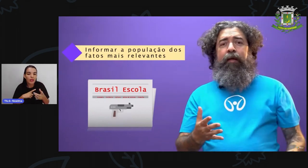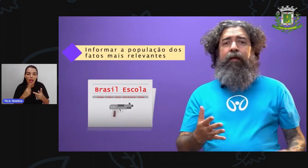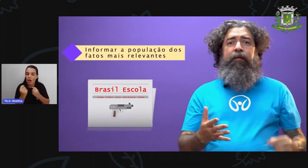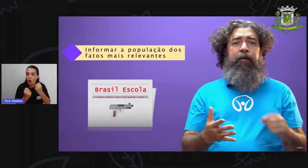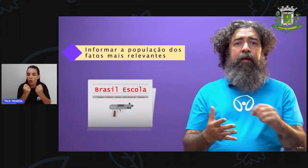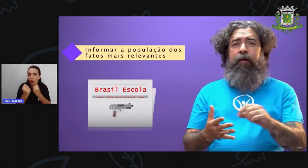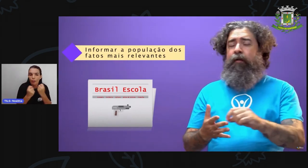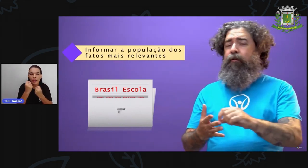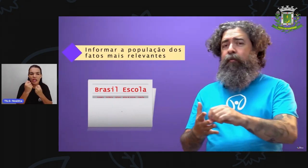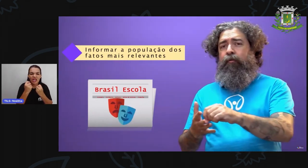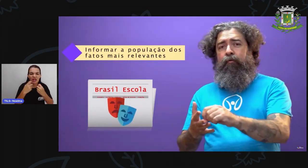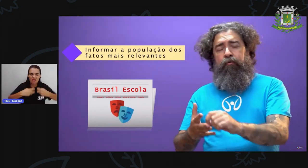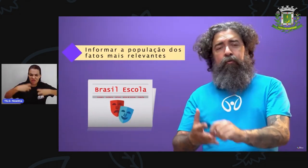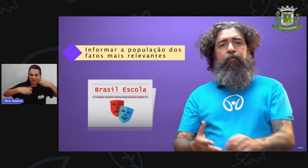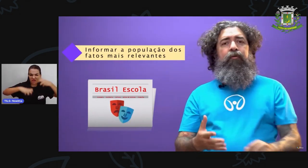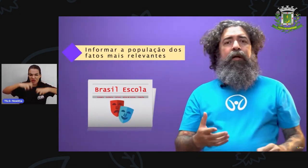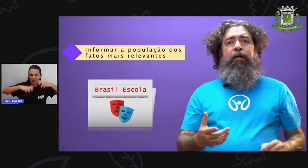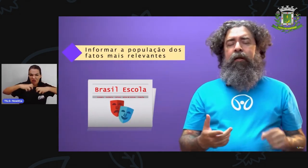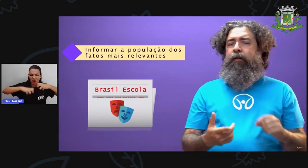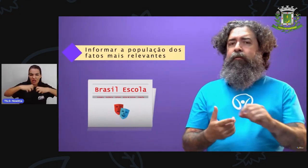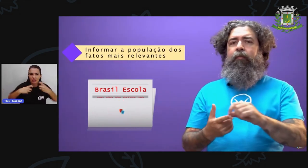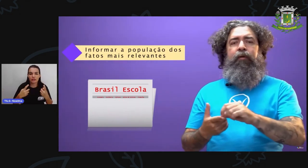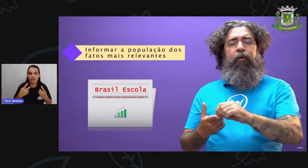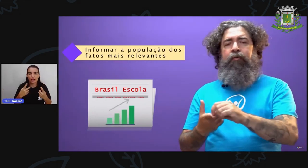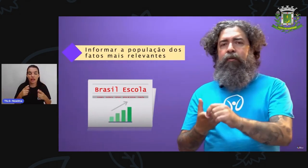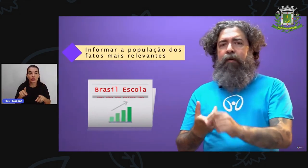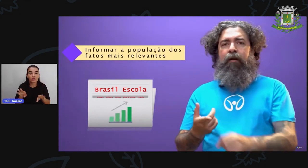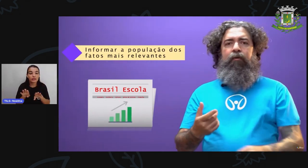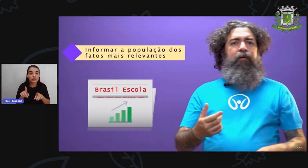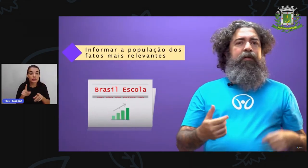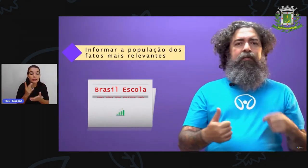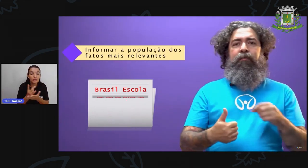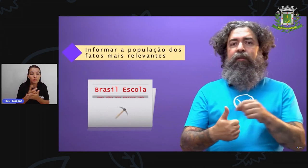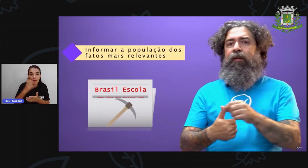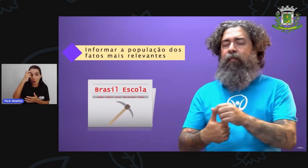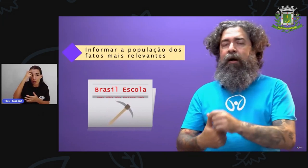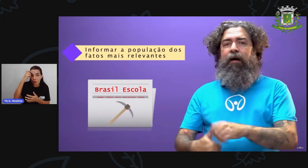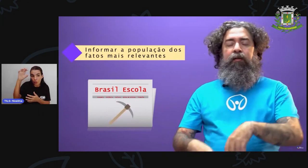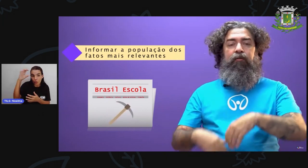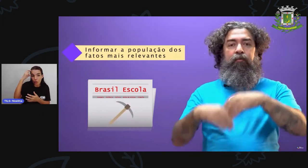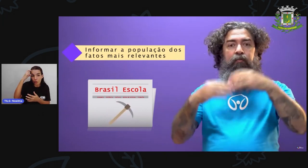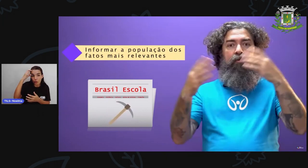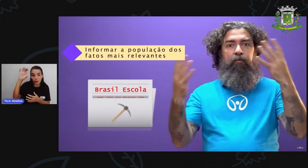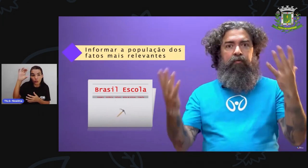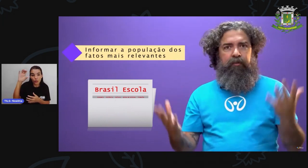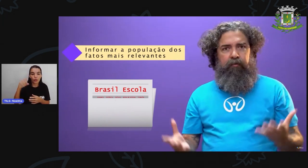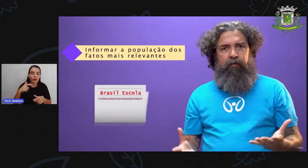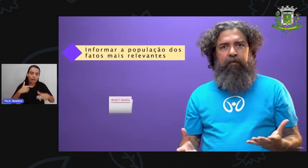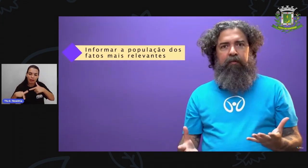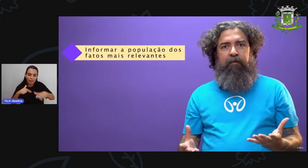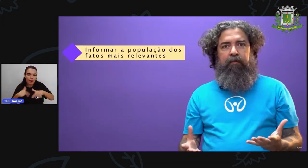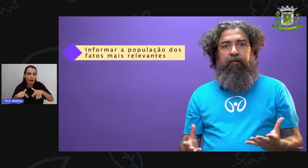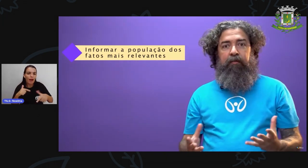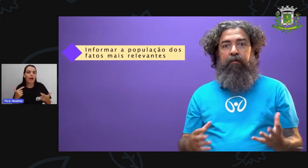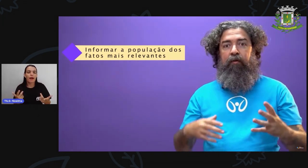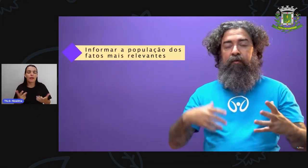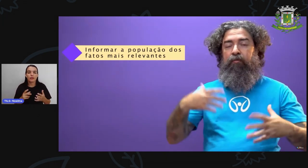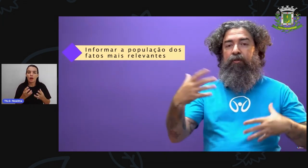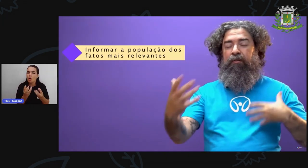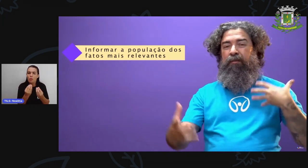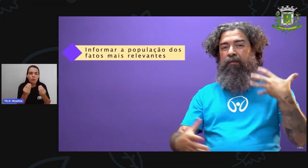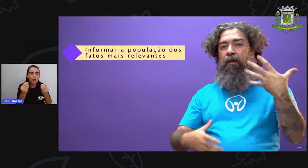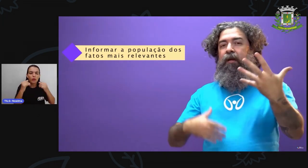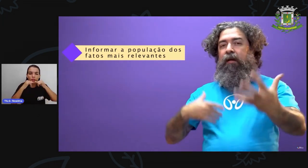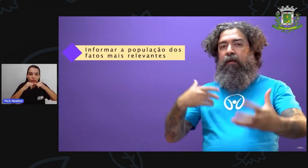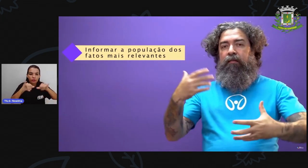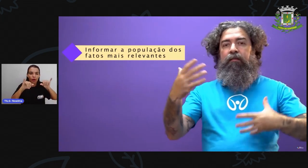sobre violência, sobre cultura, sobre bolsa de valores, sobre trabalho, sobre um monte de coisas nesse sentido. Então,